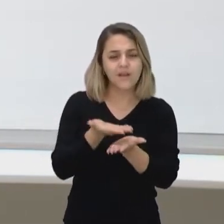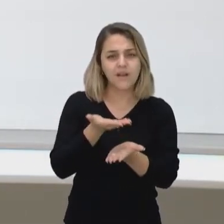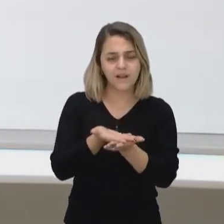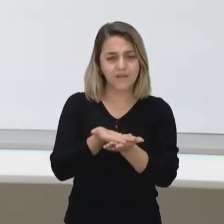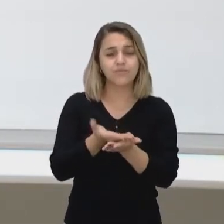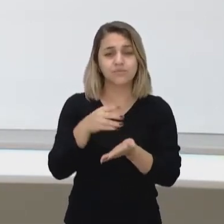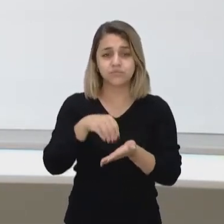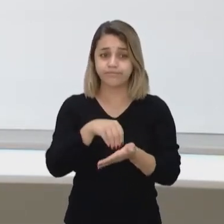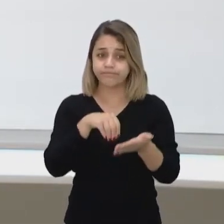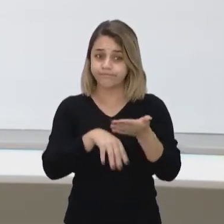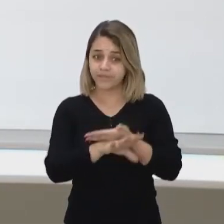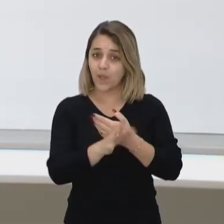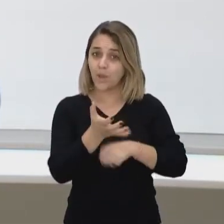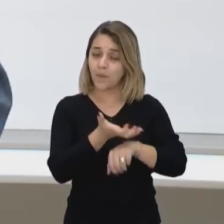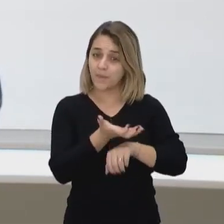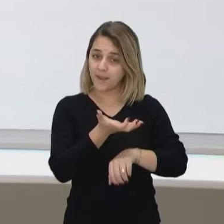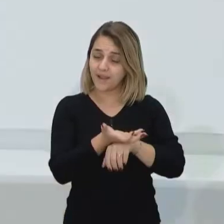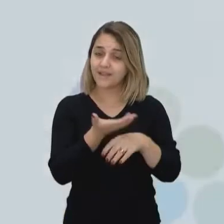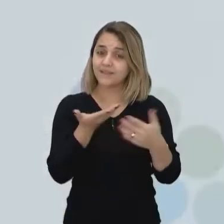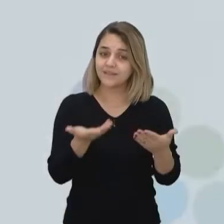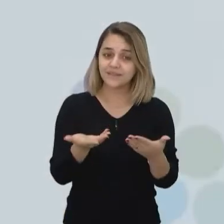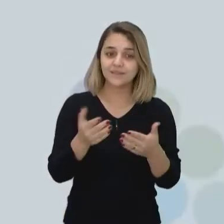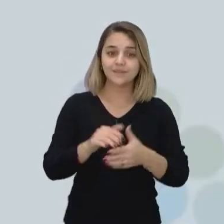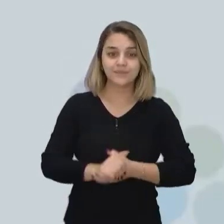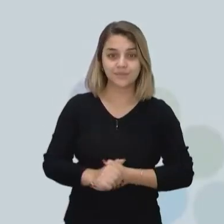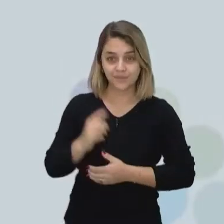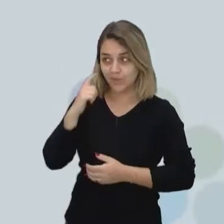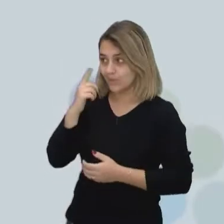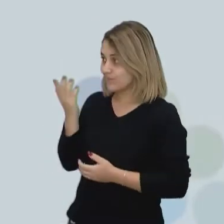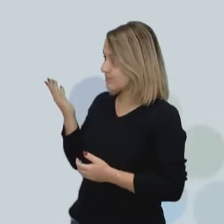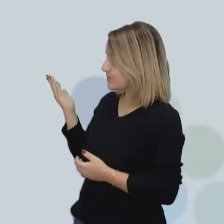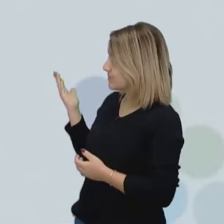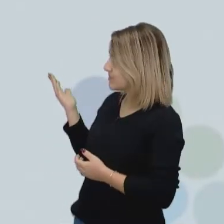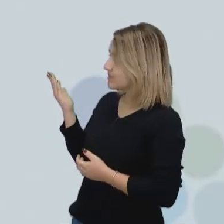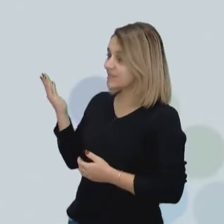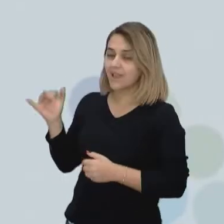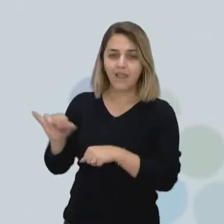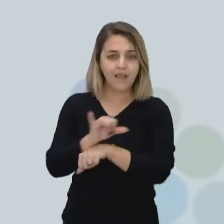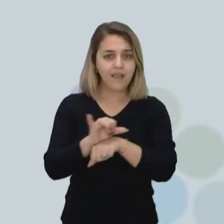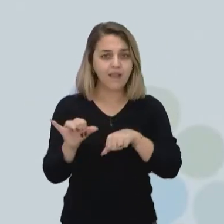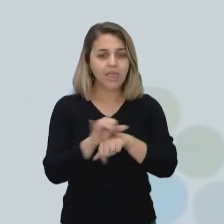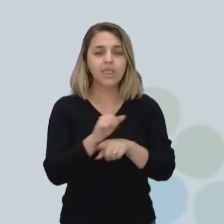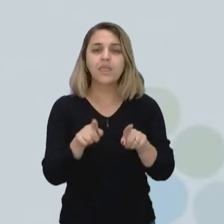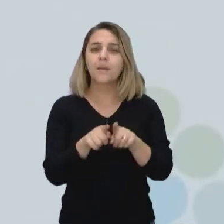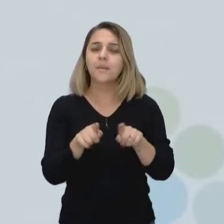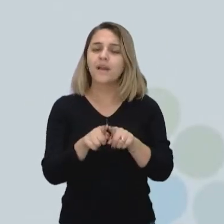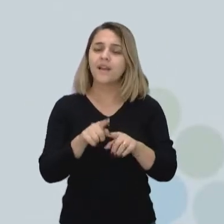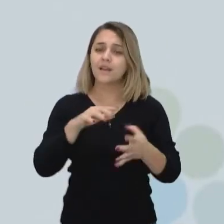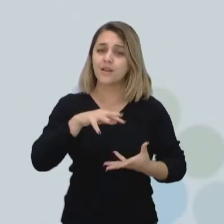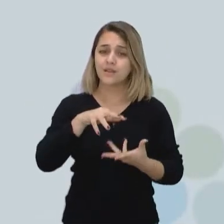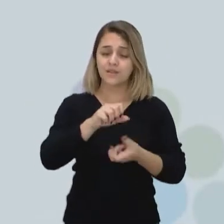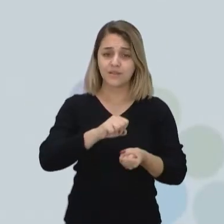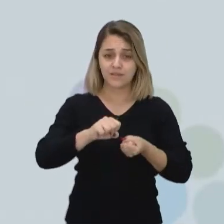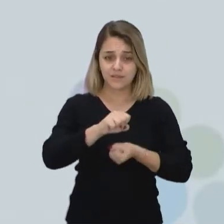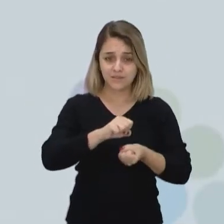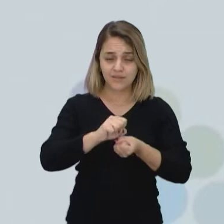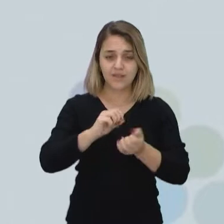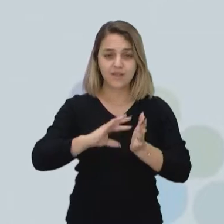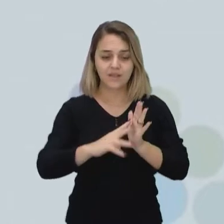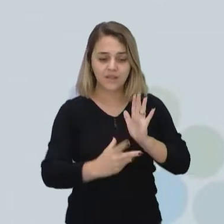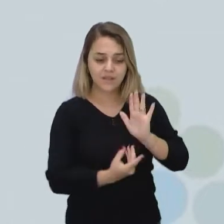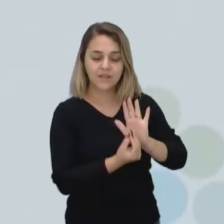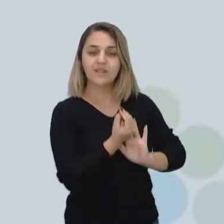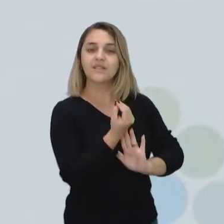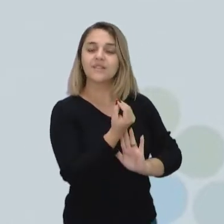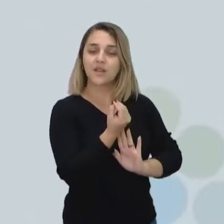curricular, recursos e sustentabilidade. Esse componente faz parte da unidade curricular Projeto Casa